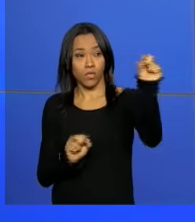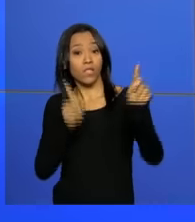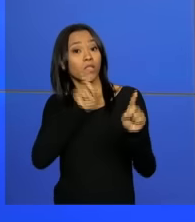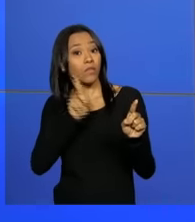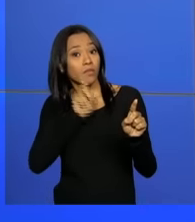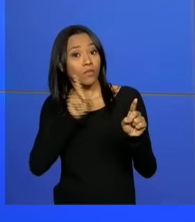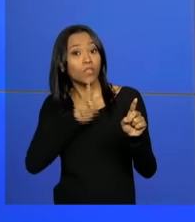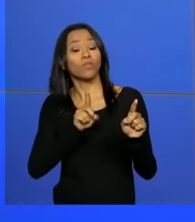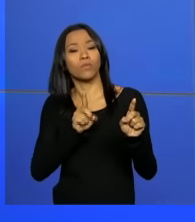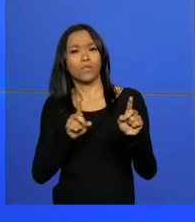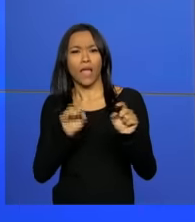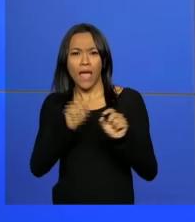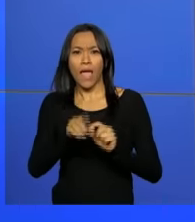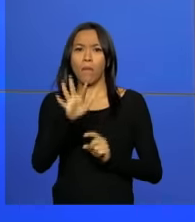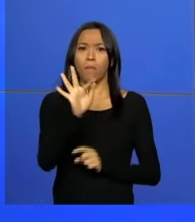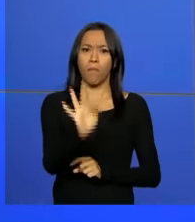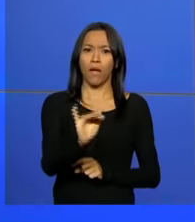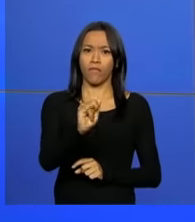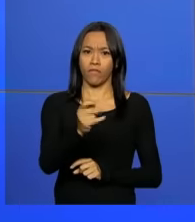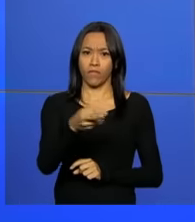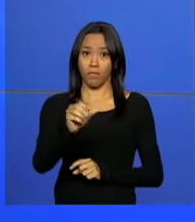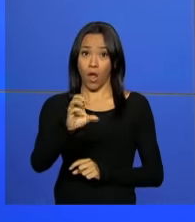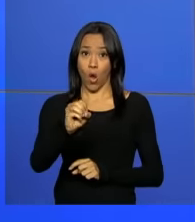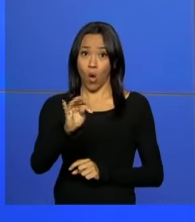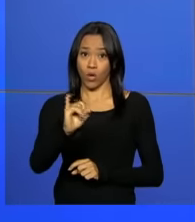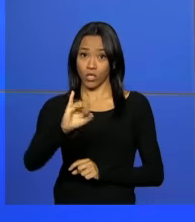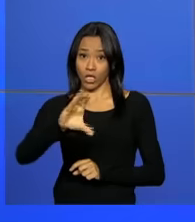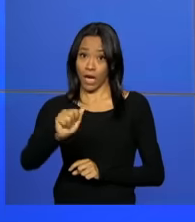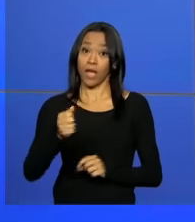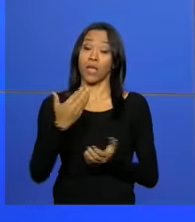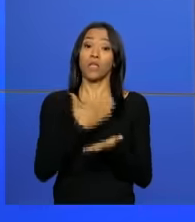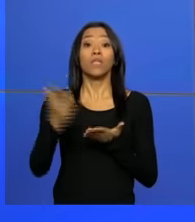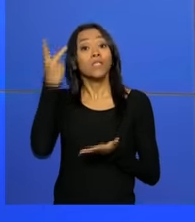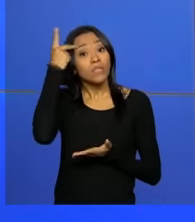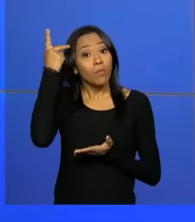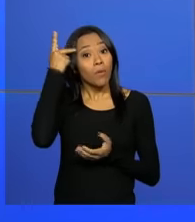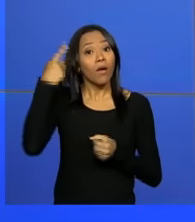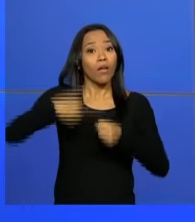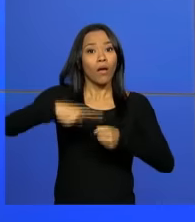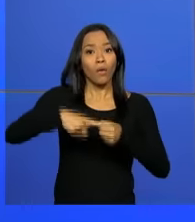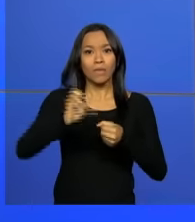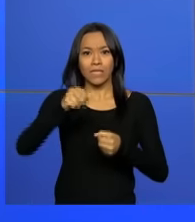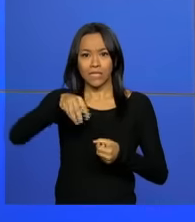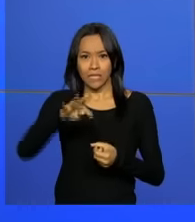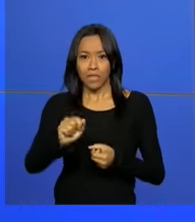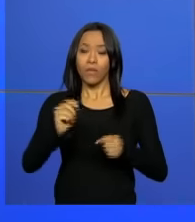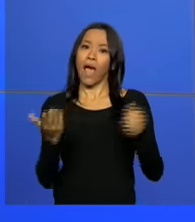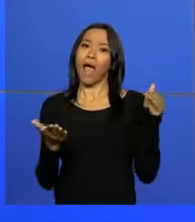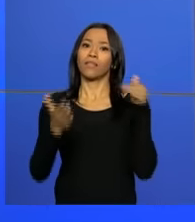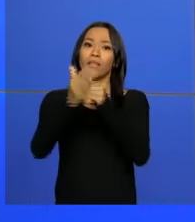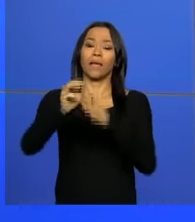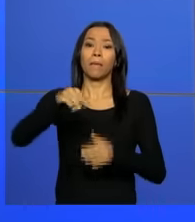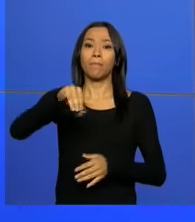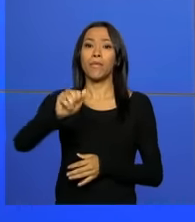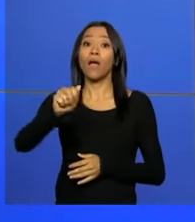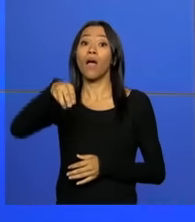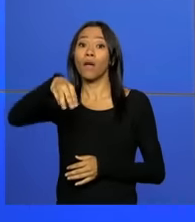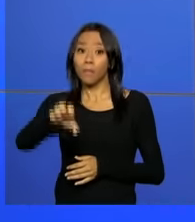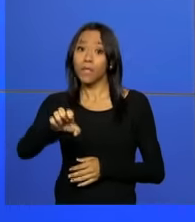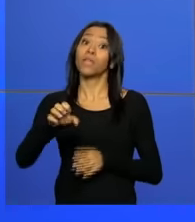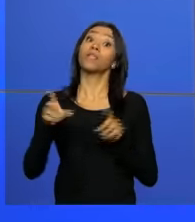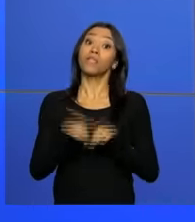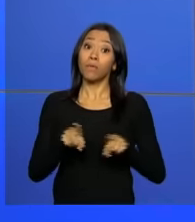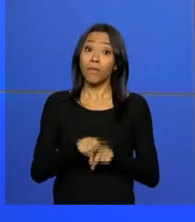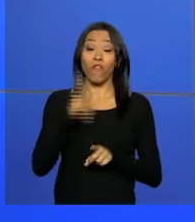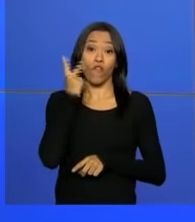serão estruturas em fibra ótica, que vão de Santos, no litoral paulista, a Miami, na Flórida, e de Fortaleza, a